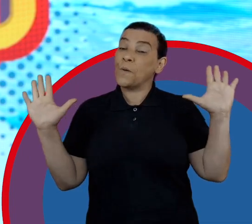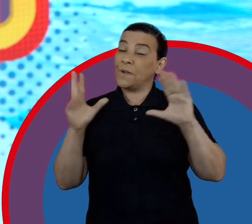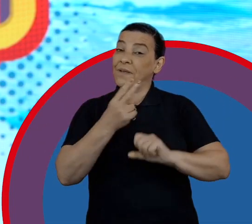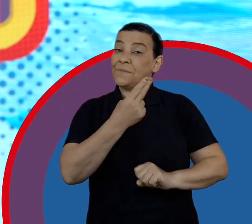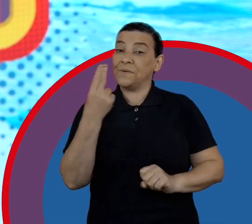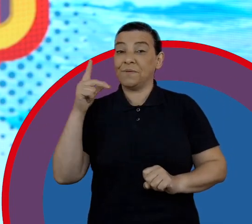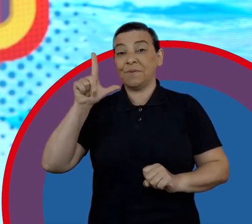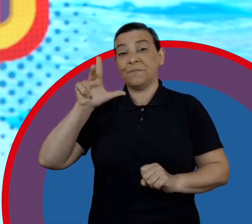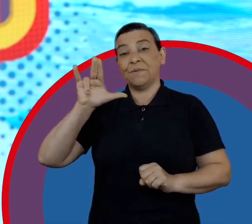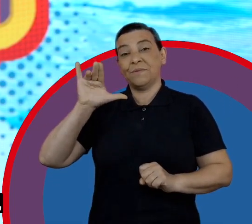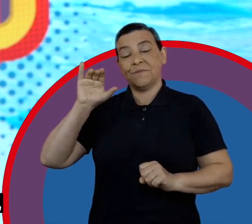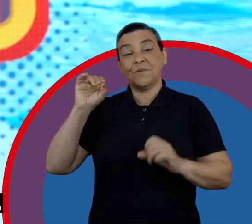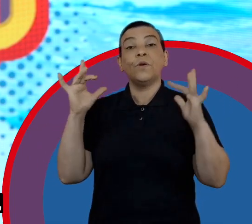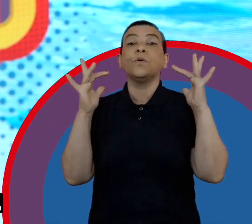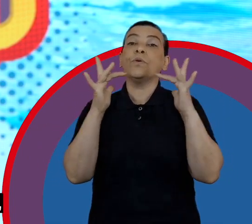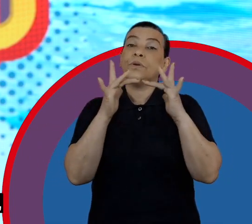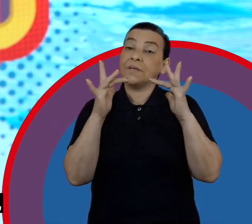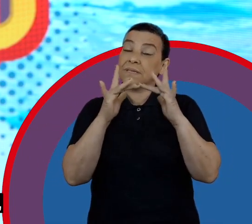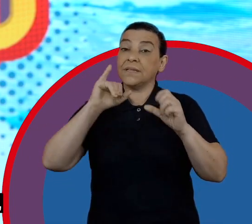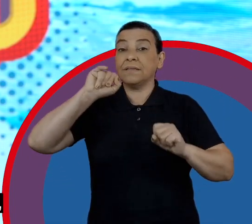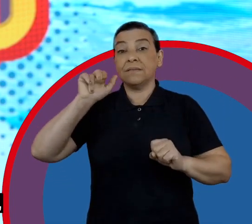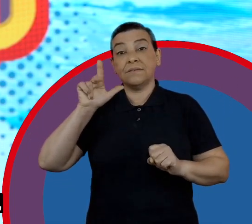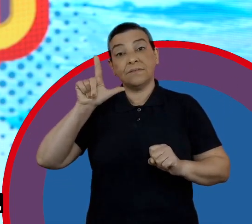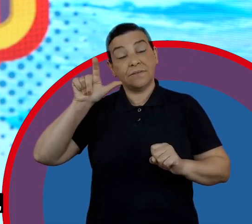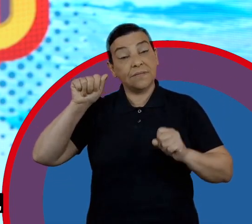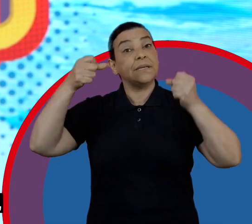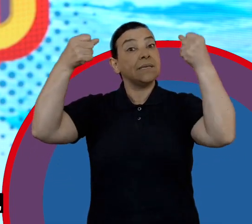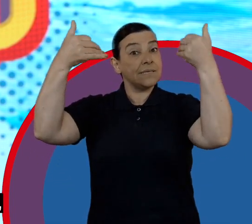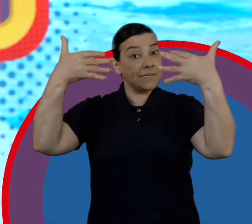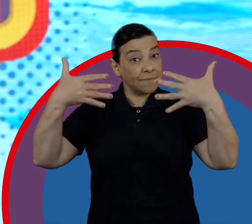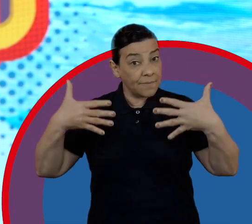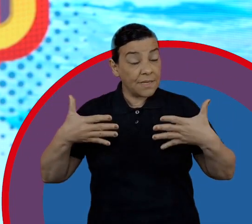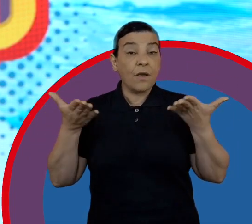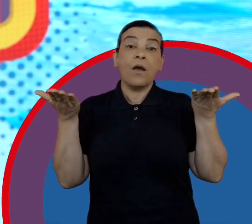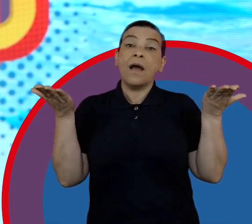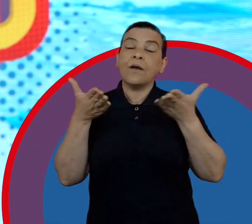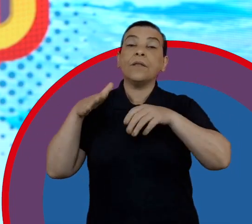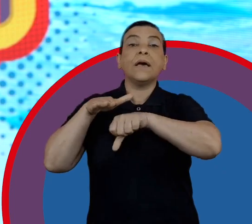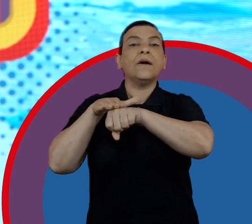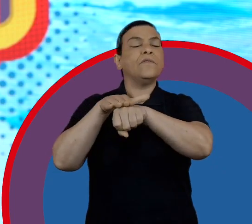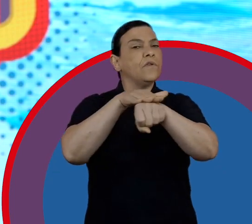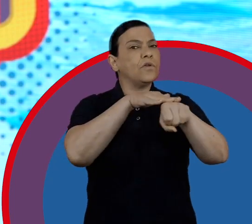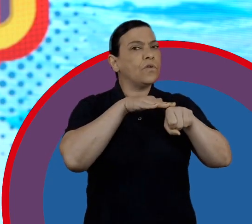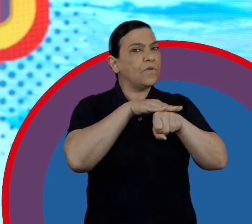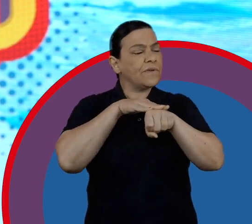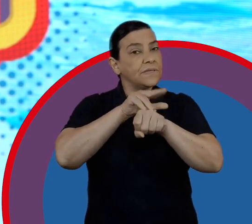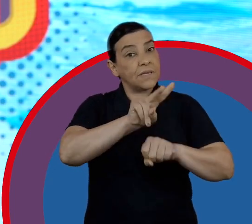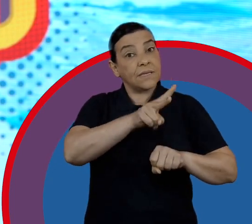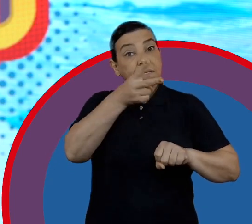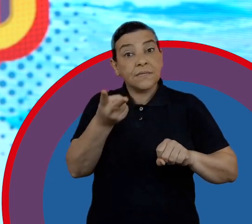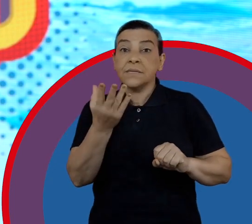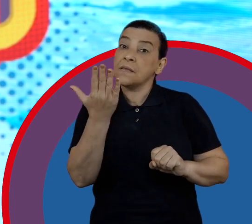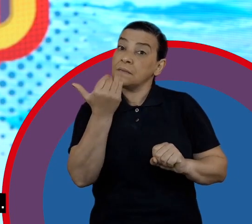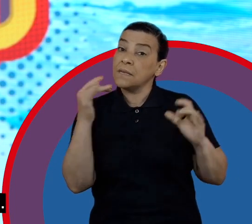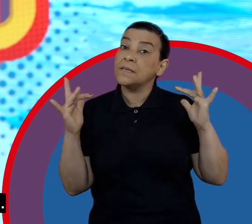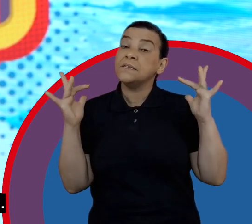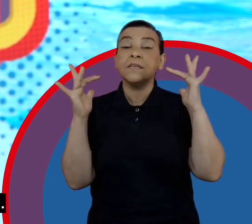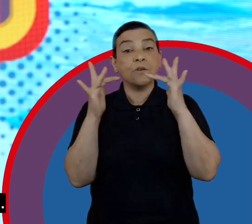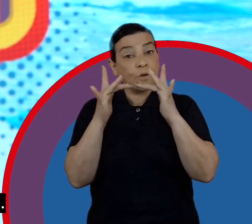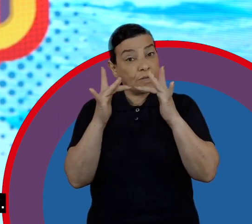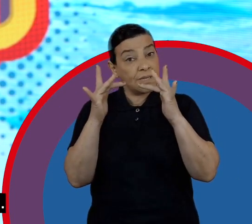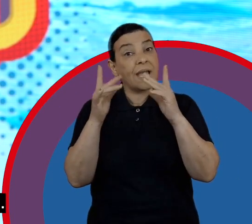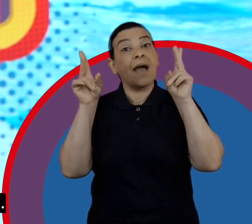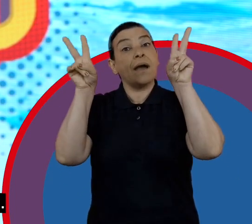Olá, eu sou o Lúcio e conectado ao que a Júlia trouxe para nós, eu vou falar um pouquinho de como a transição alimentar se